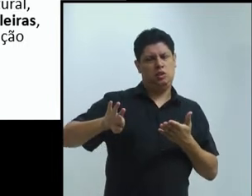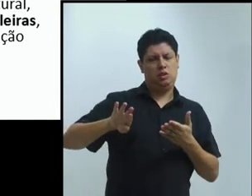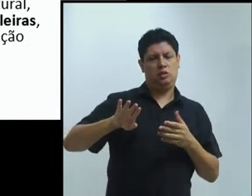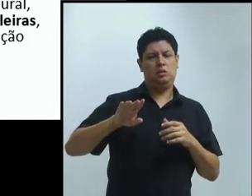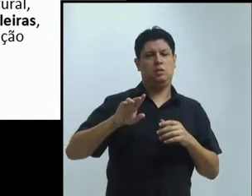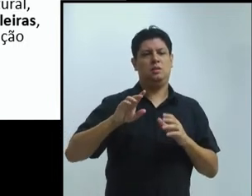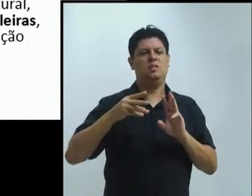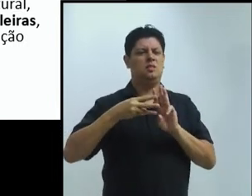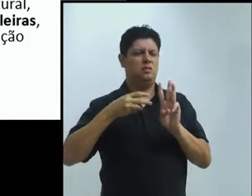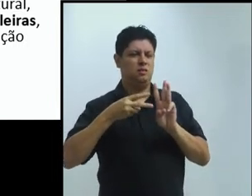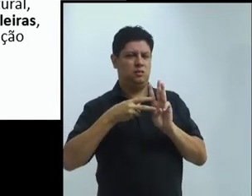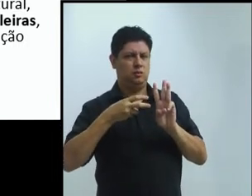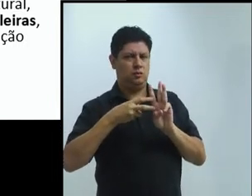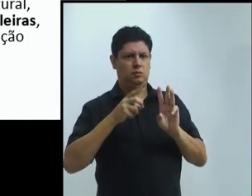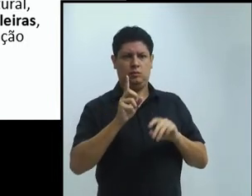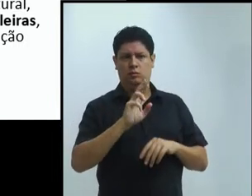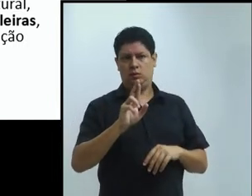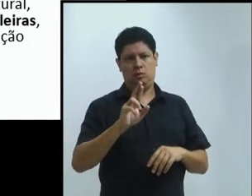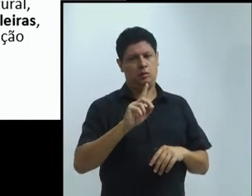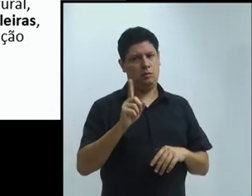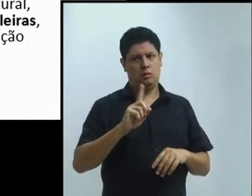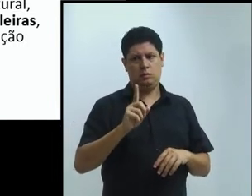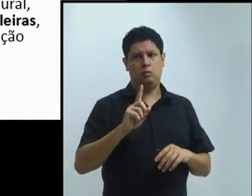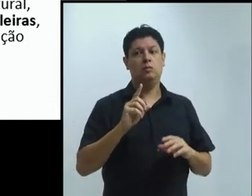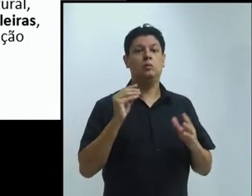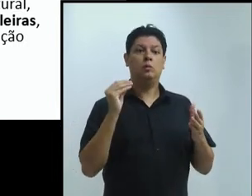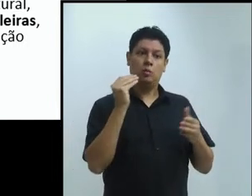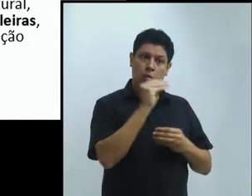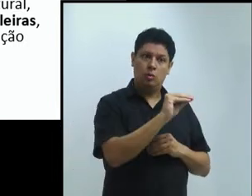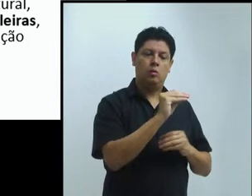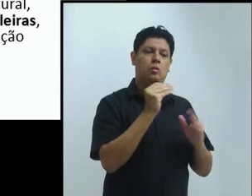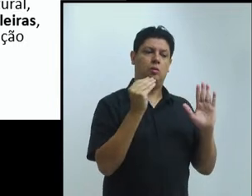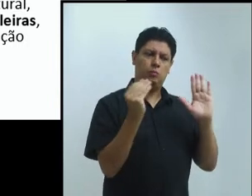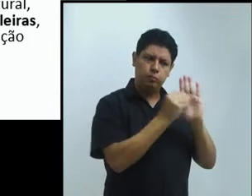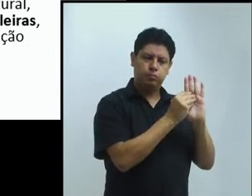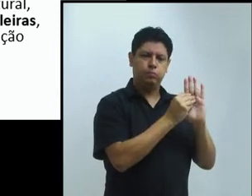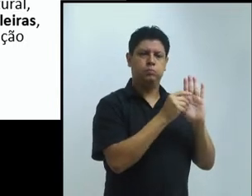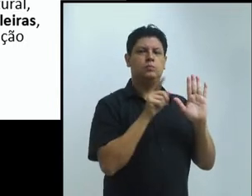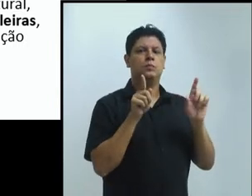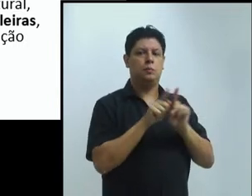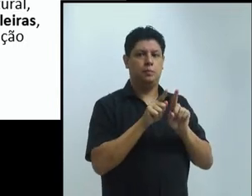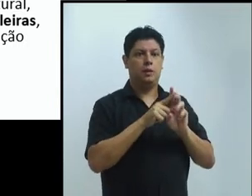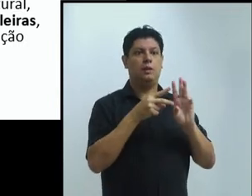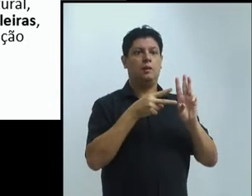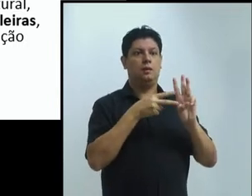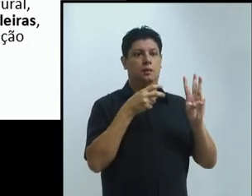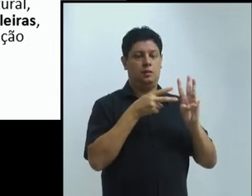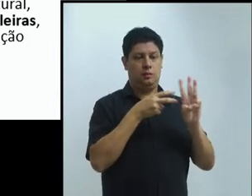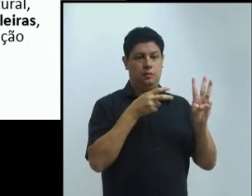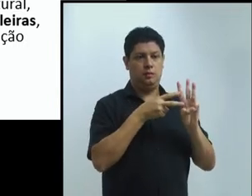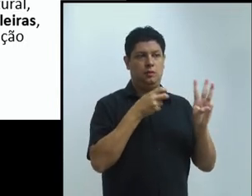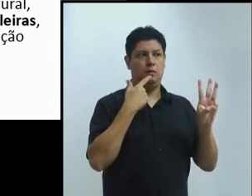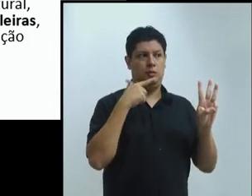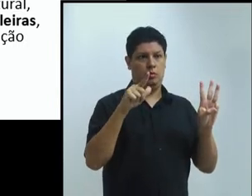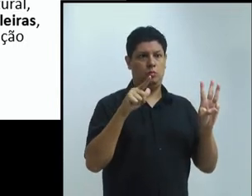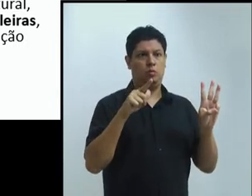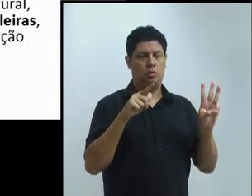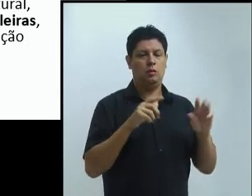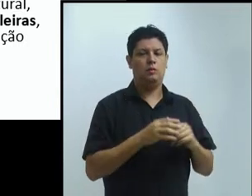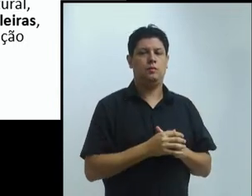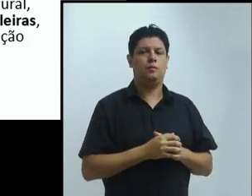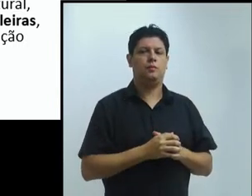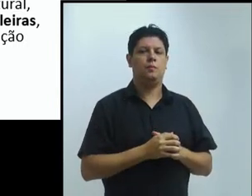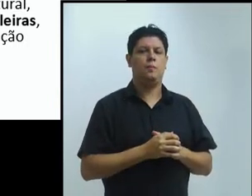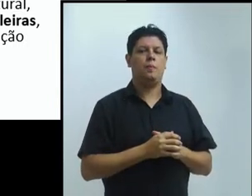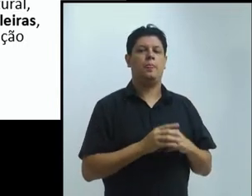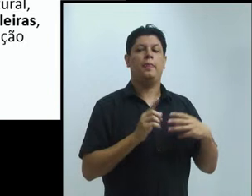podem procurar na página da universidade, depois vai aparecer a fonte. E o terceiro documento que eu